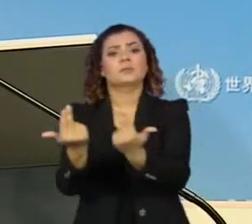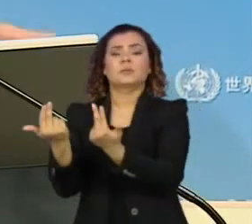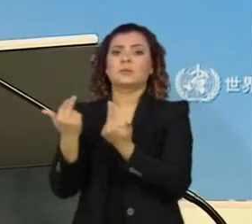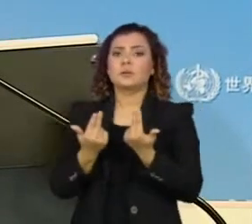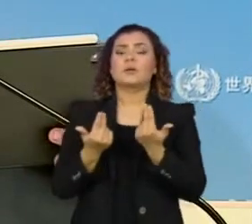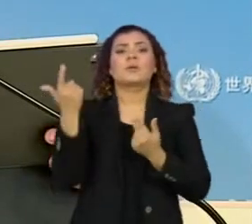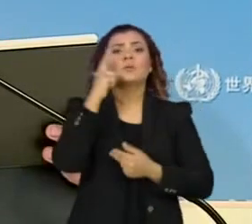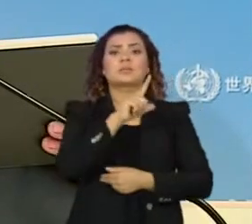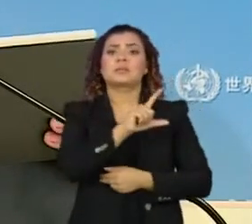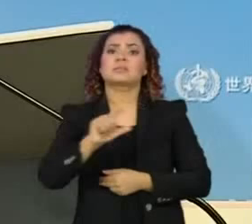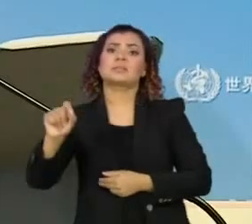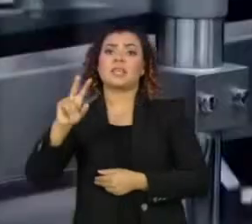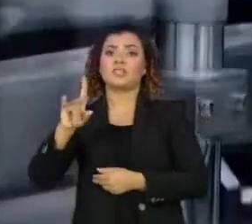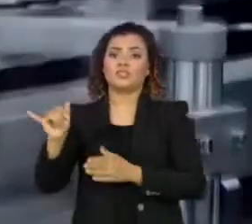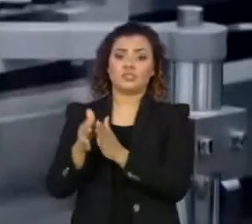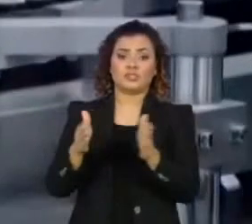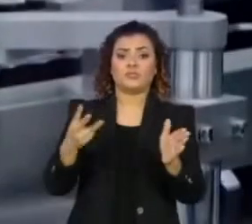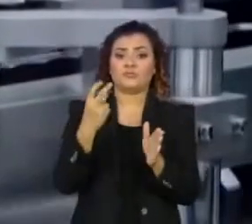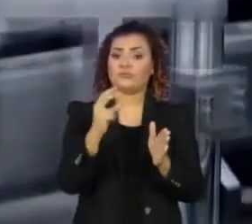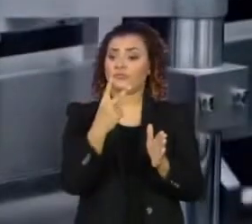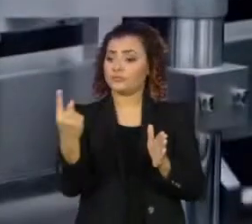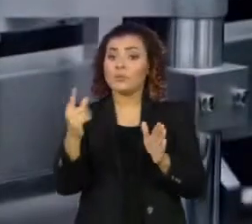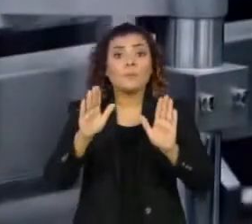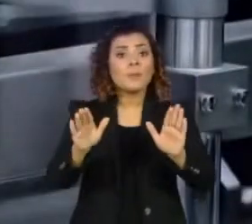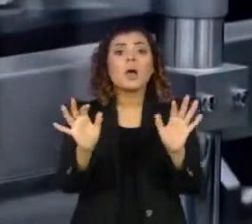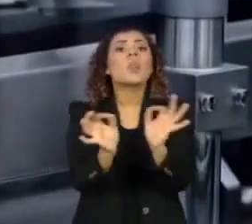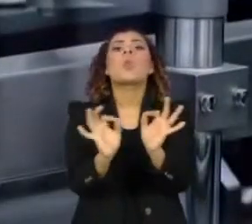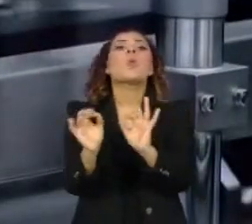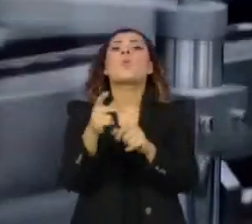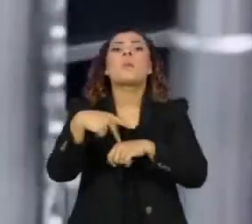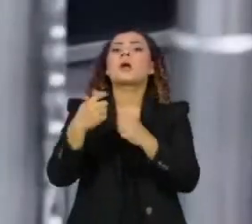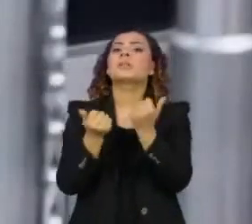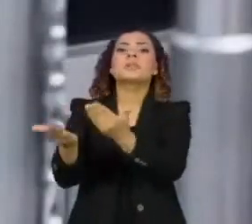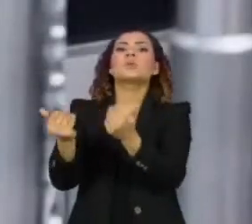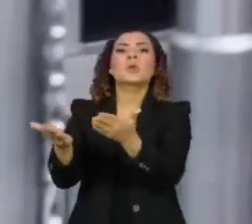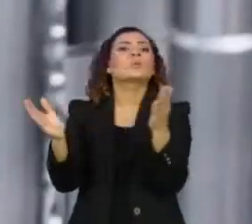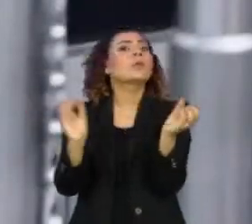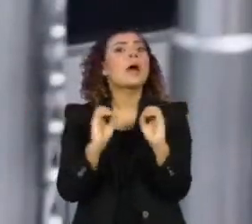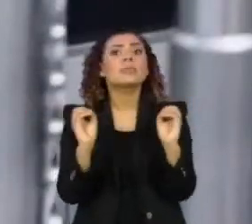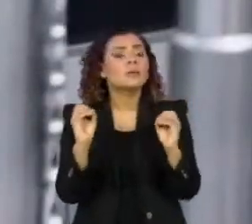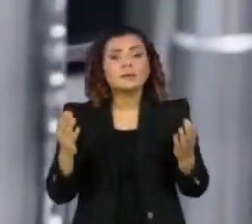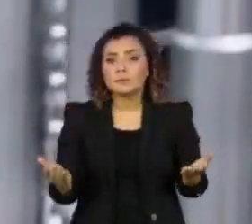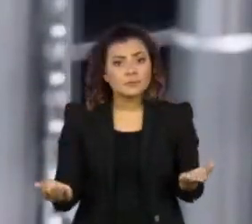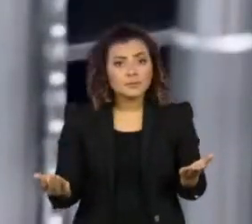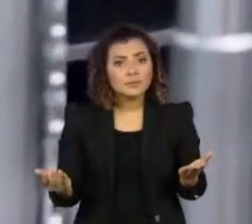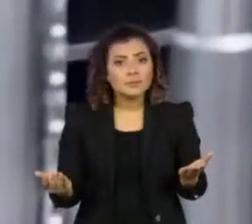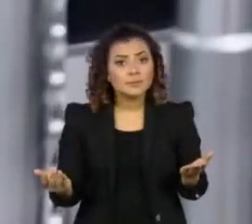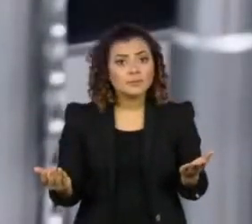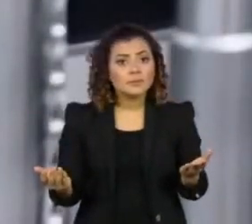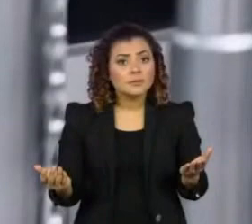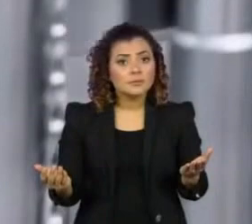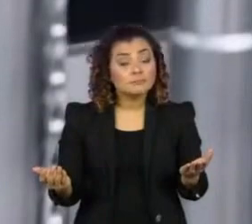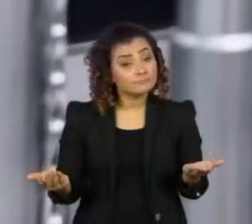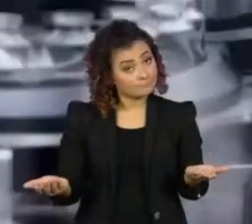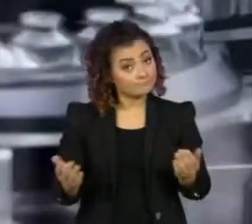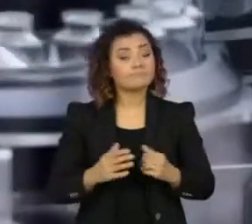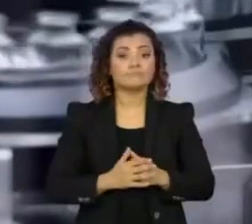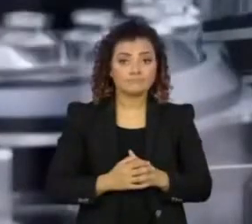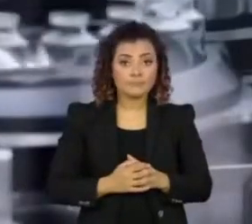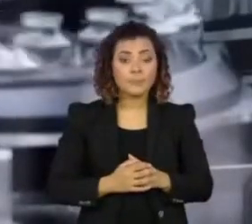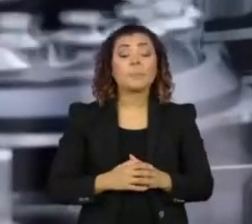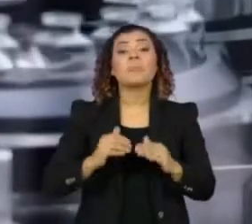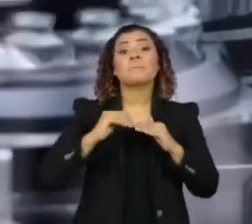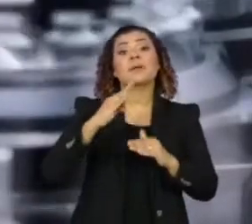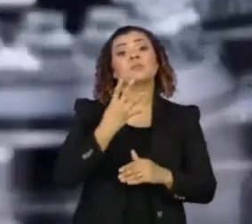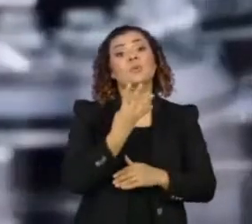primeiros 100 dias do ano. Mas nenhum país ainda se ofereceu para compartilhar seus imunizantes. Dos mais de